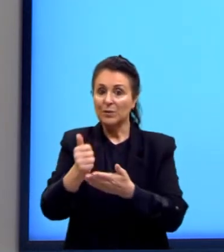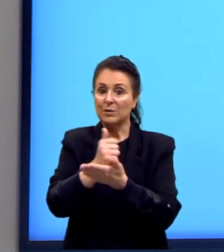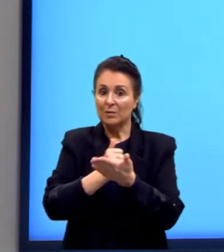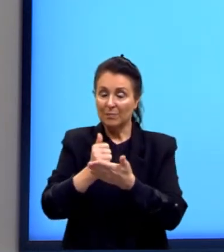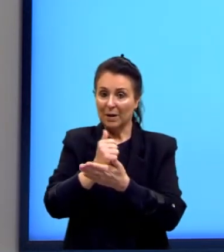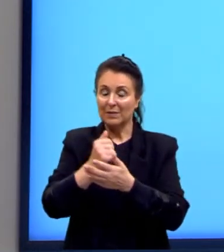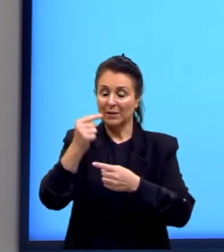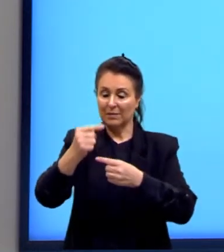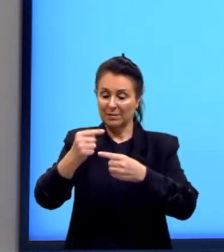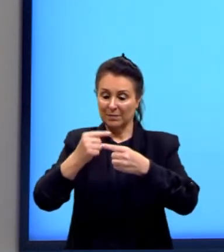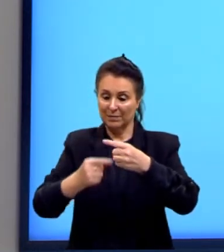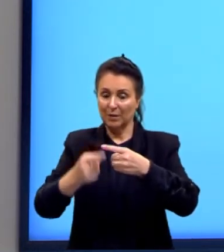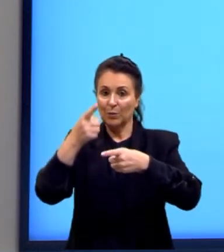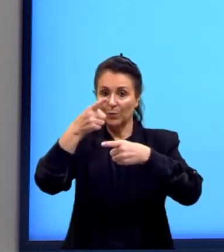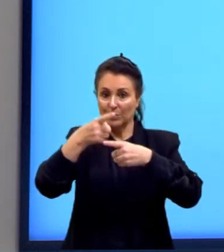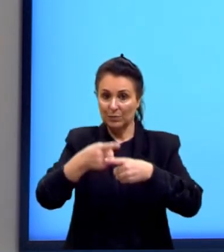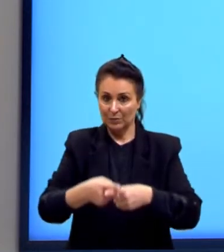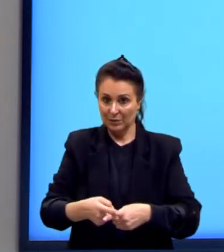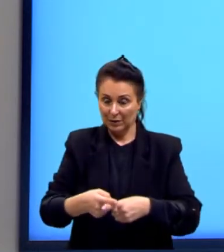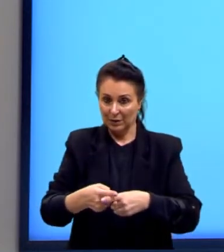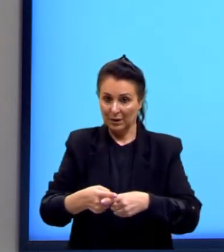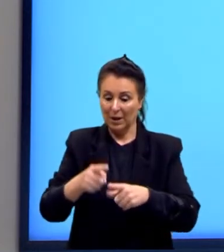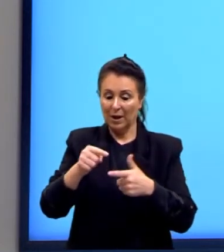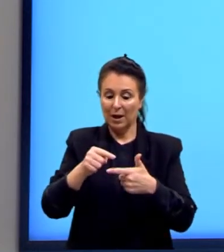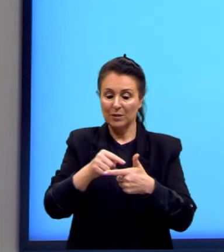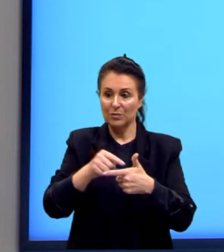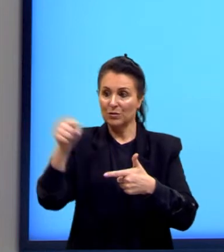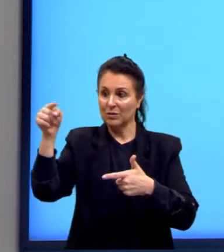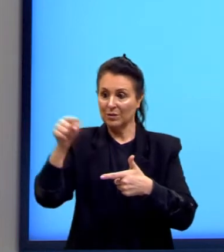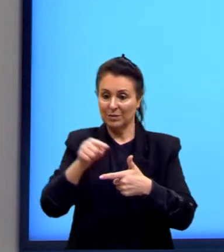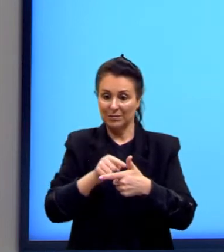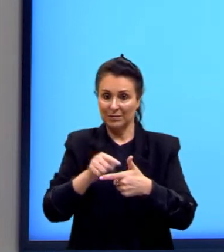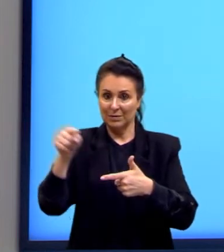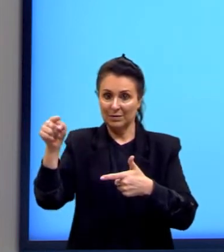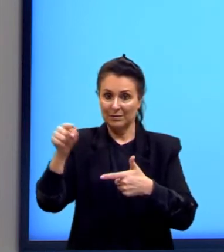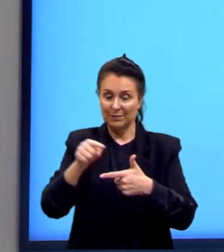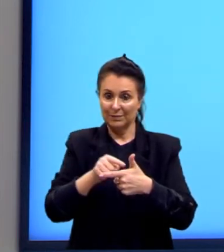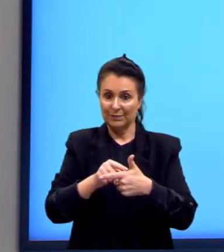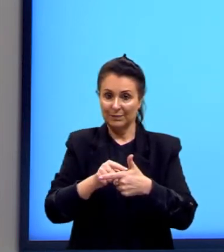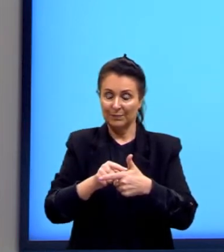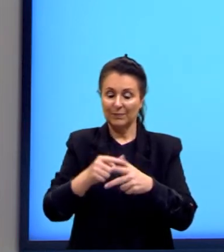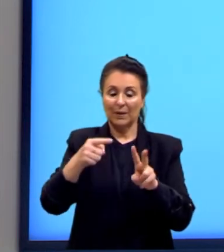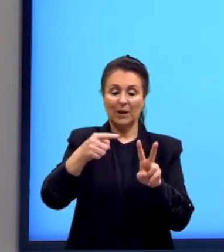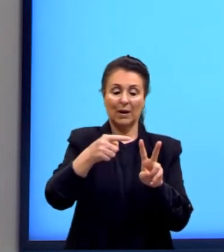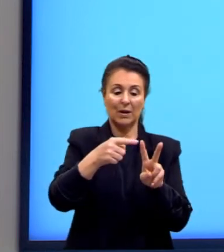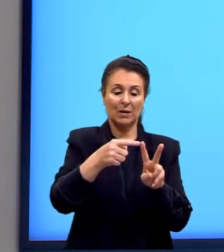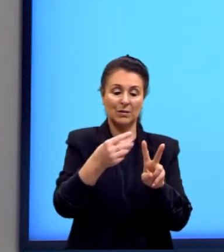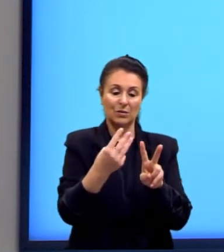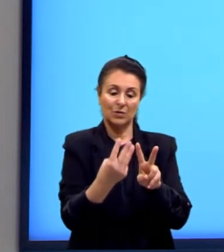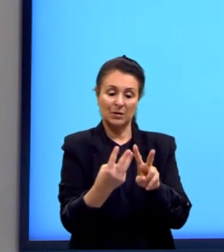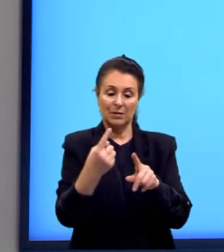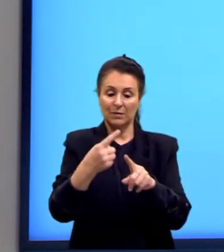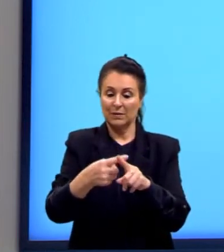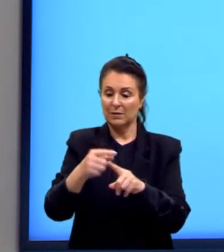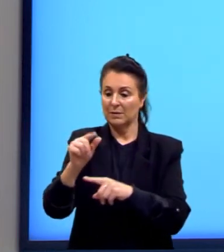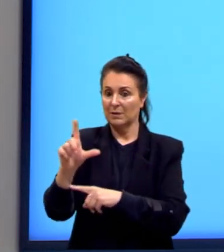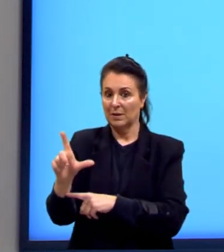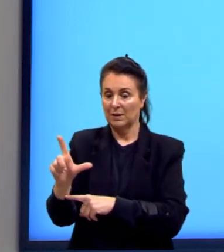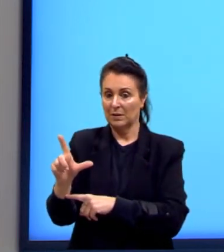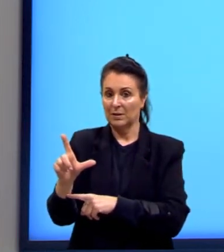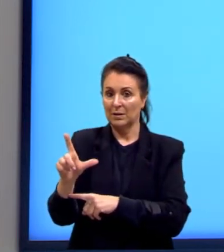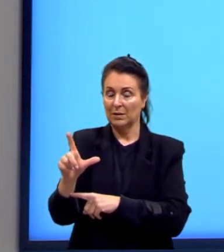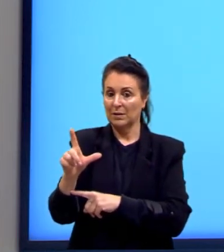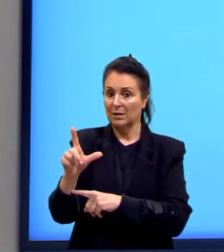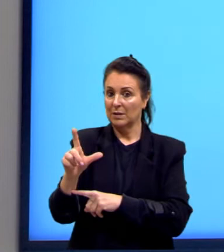proporções, multiplicar, então, as diagonais. Então, raiz de 3 vezes L é igual